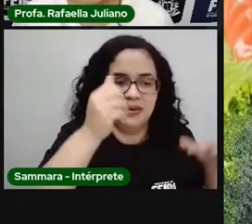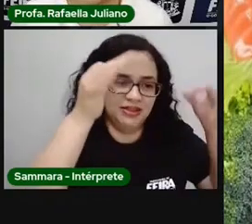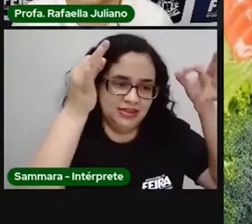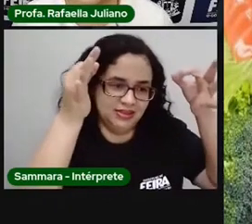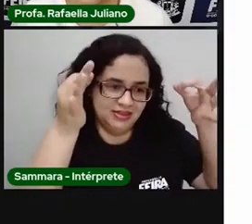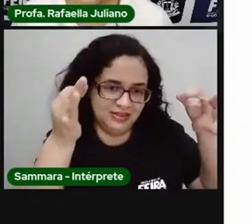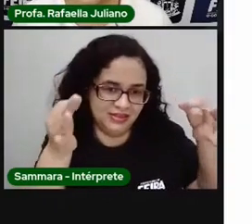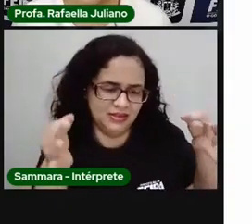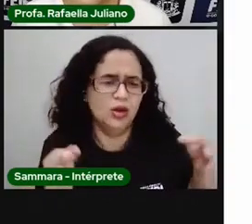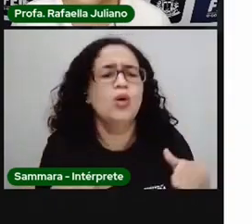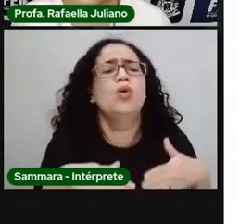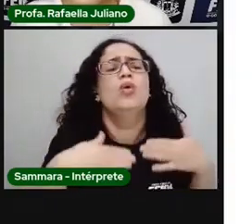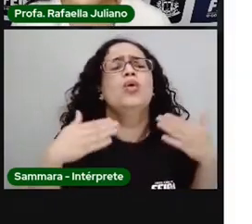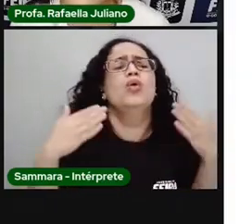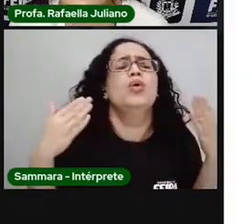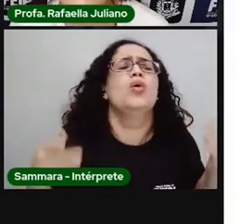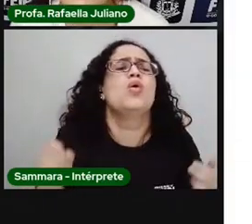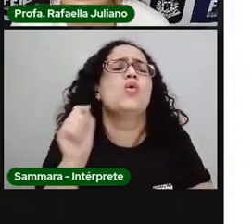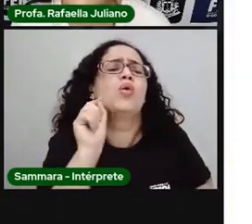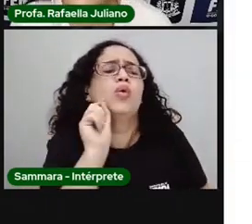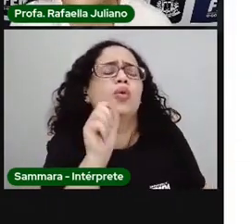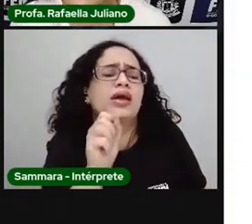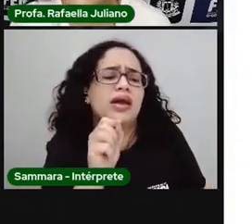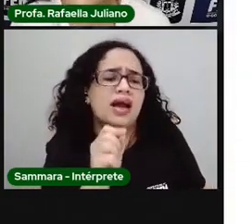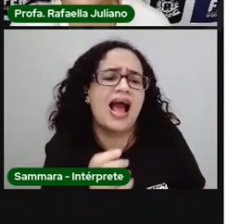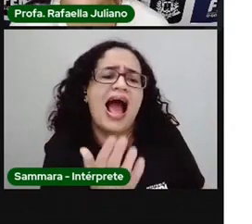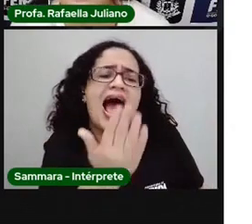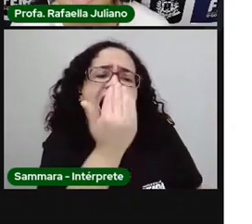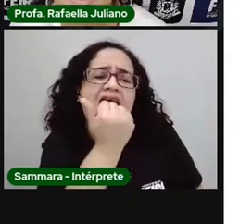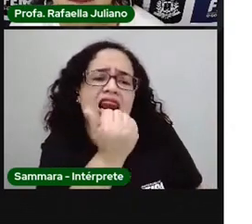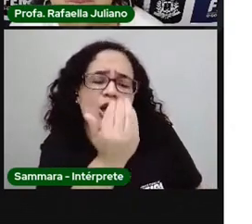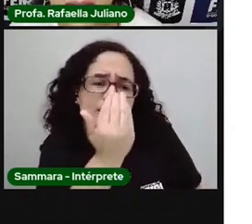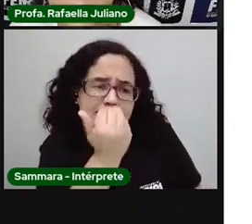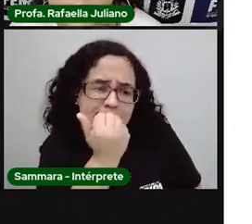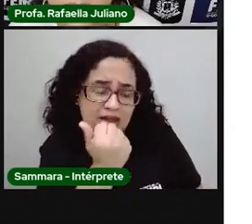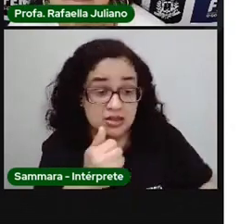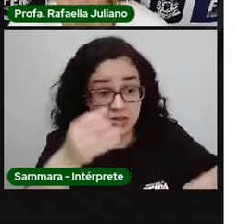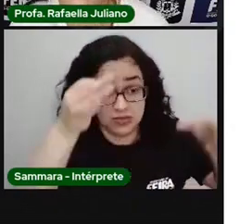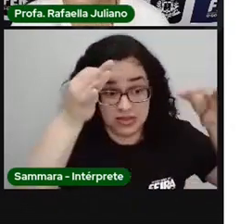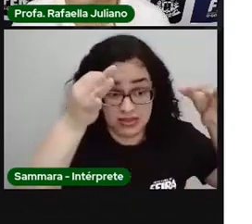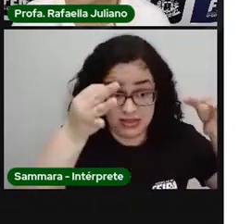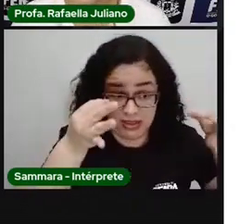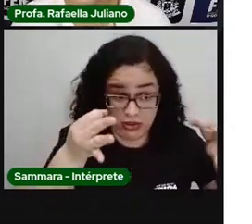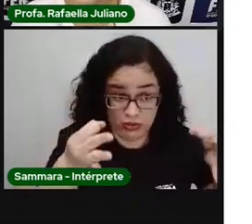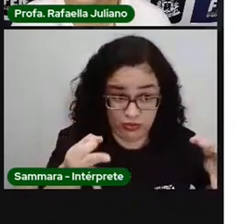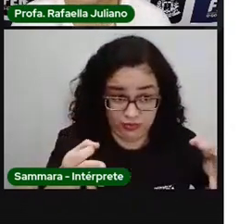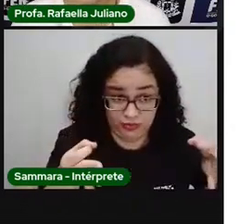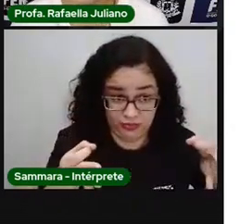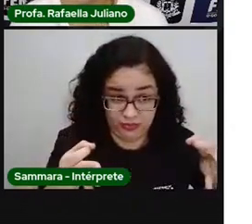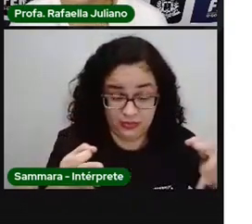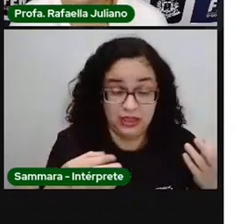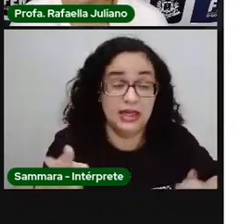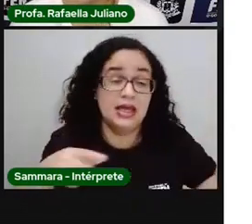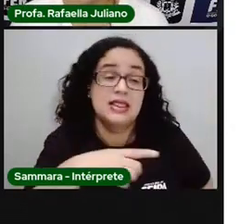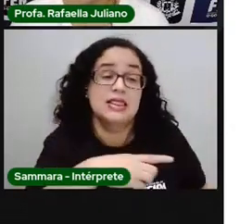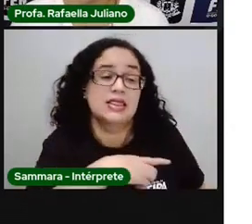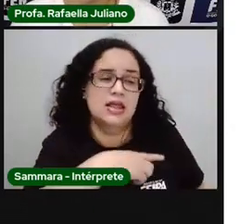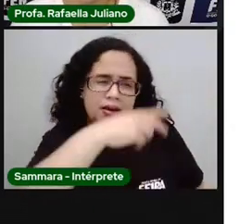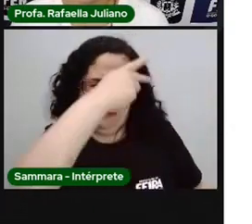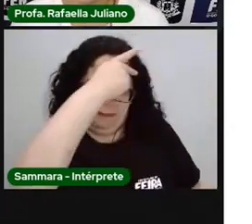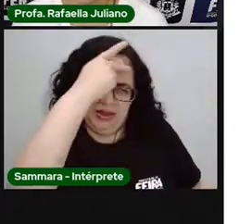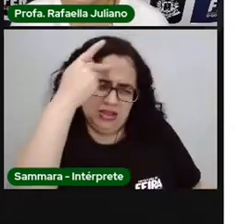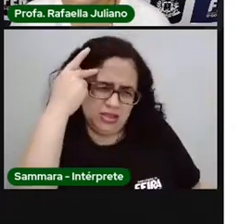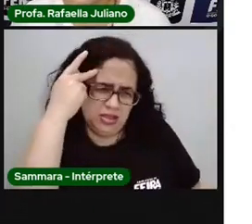Mas afinal, o que é se alimentar de maneira saudável? Tem gente que pensa que se